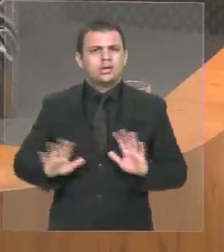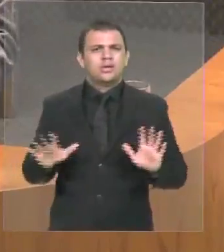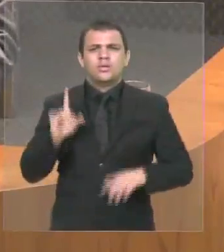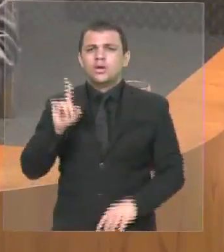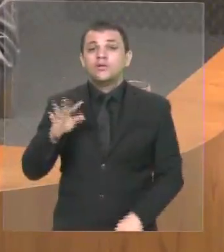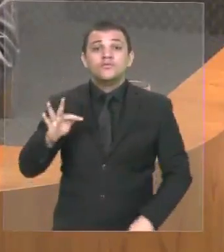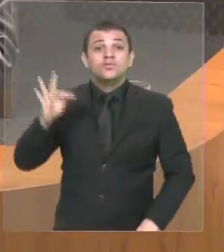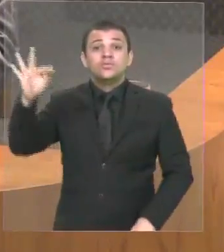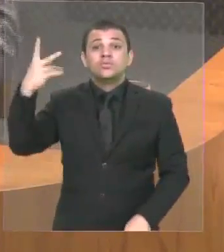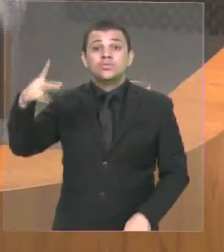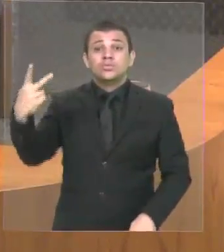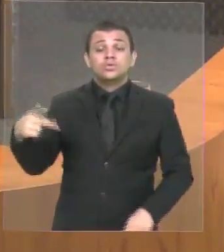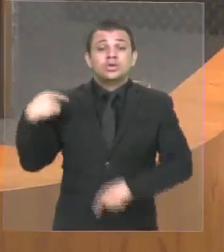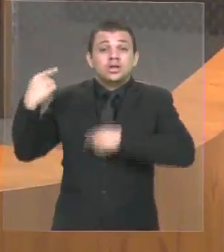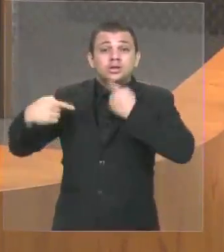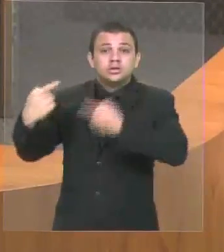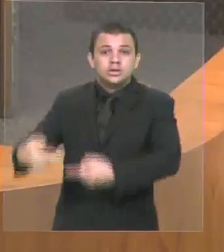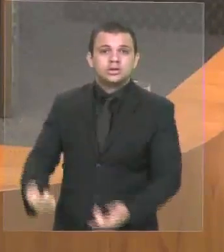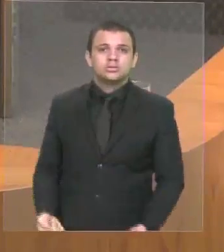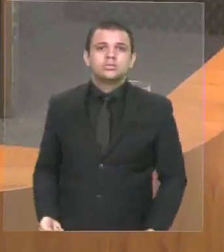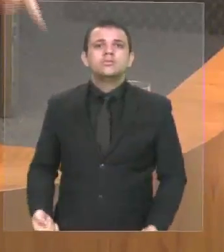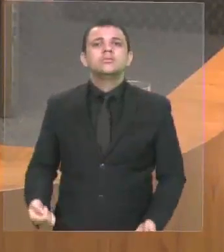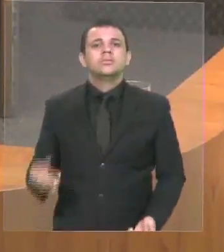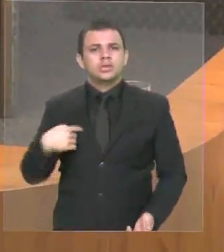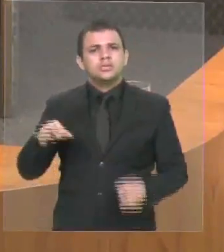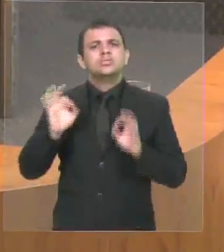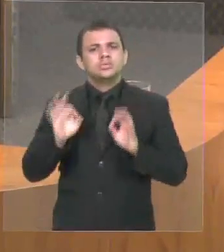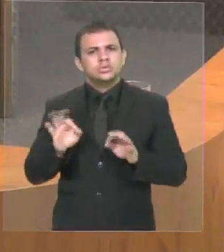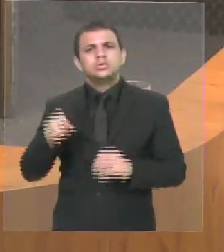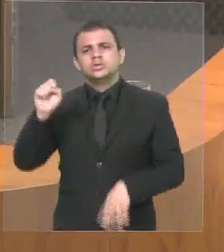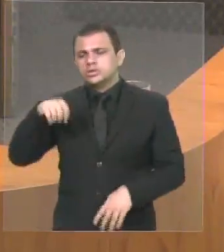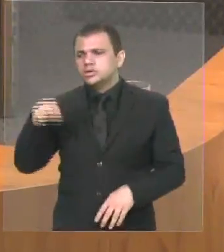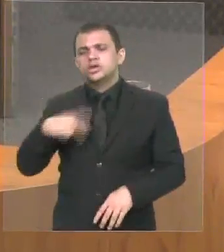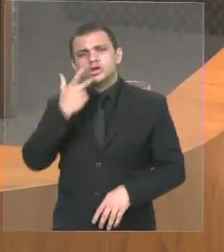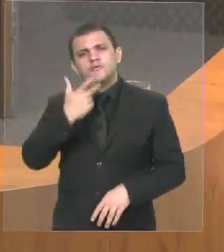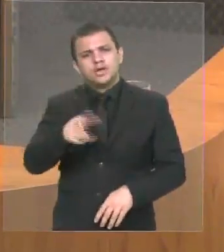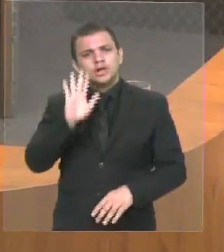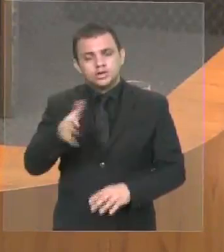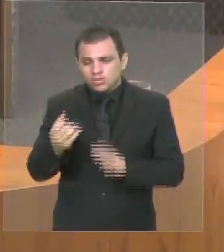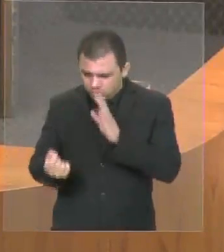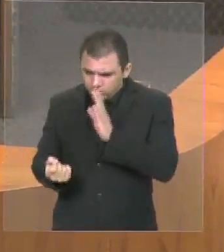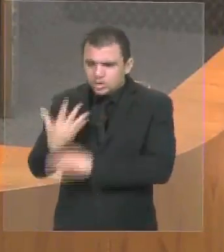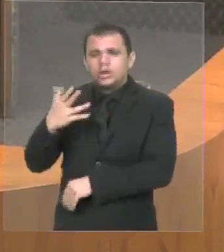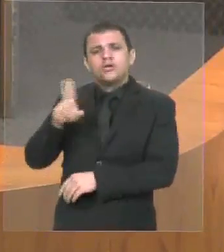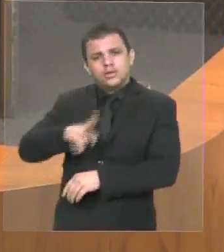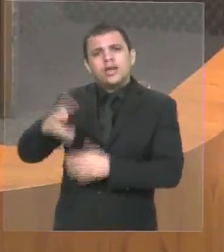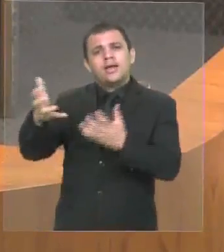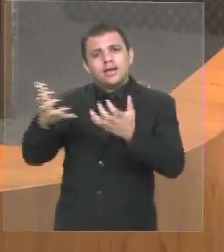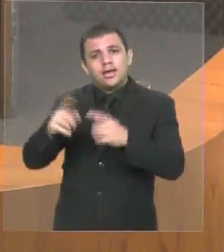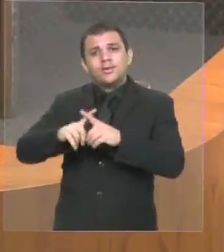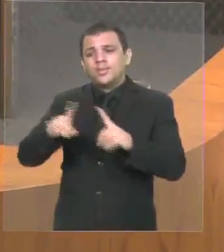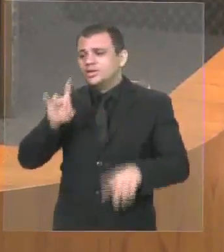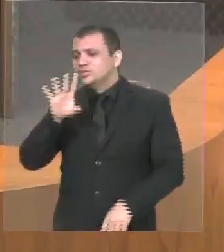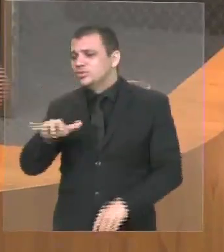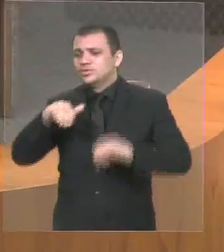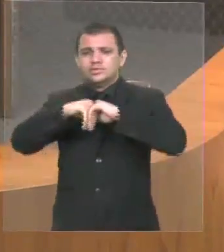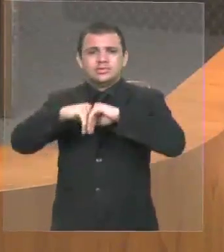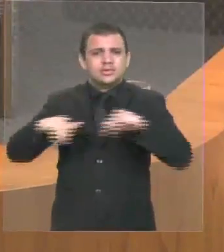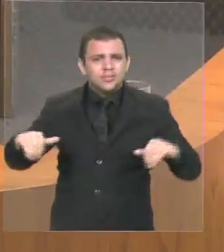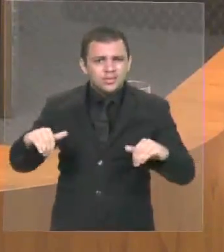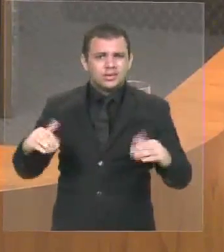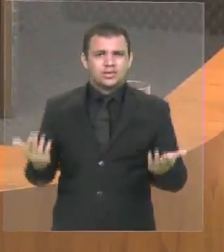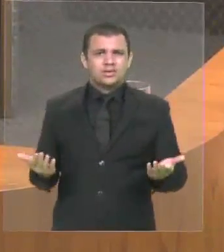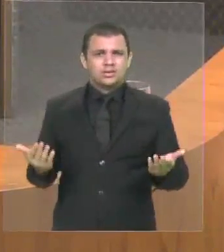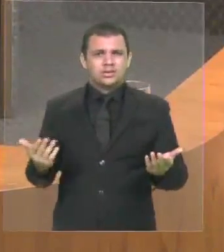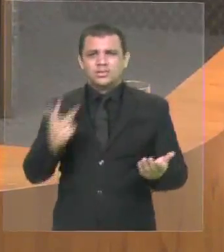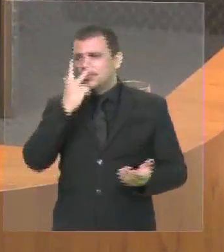gerações. E só a favor, já disse, só a favor da criação da universidade. Mas não de uma divisão simplista, como se estivesse criando uma